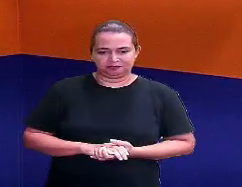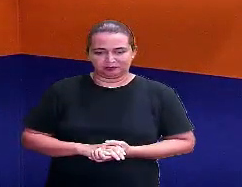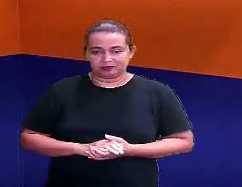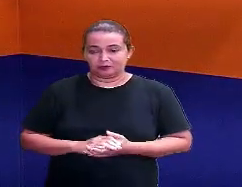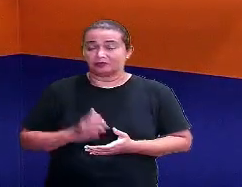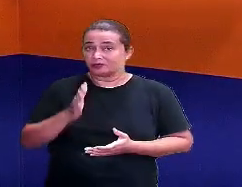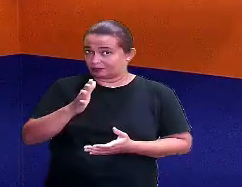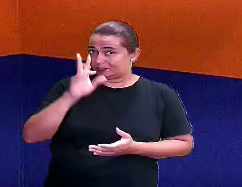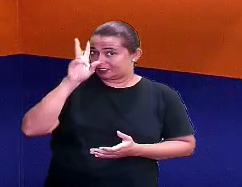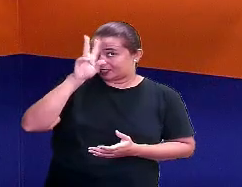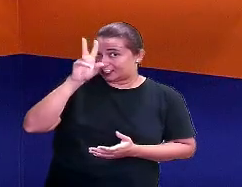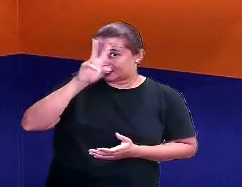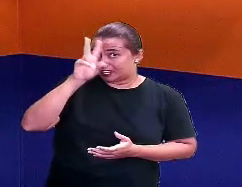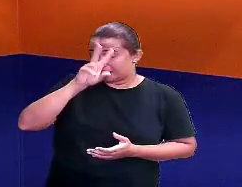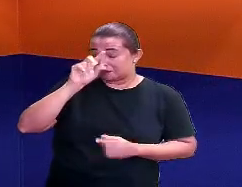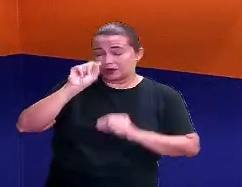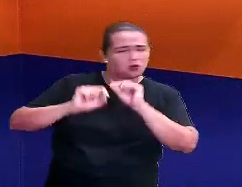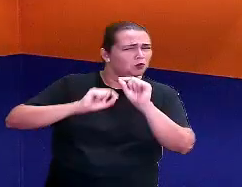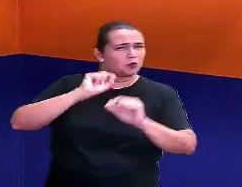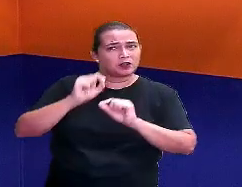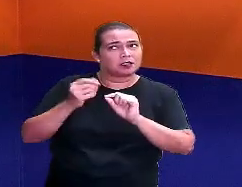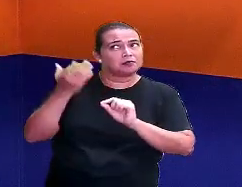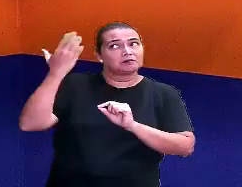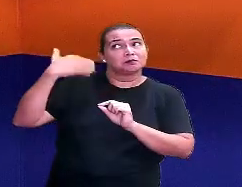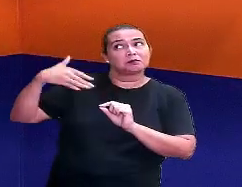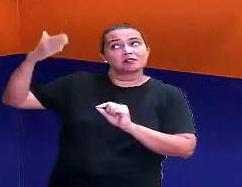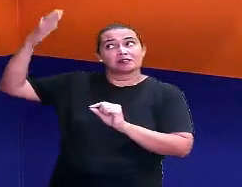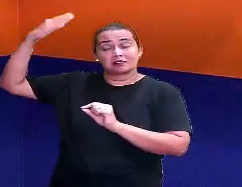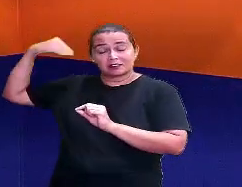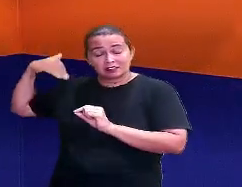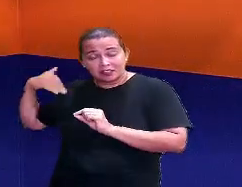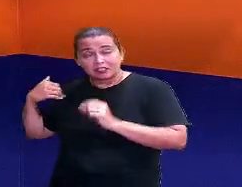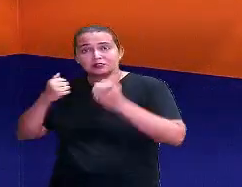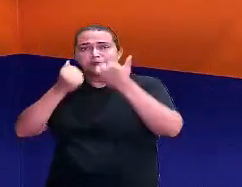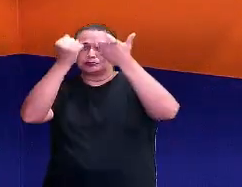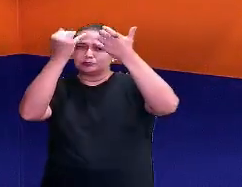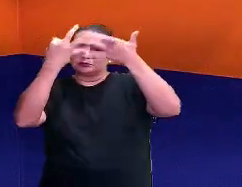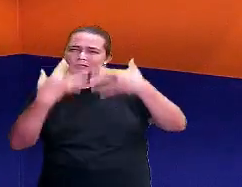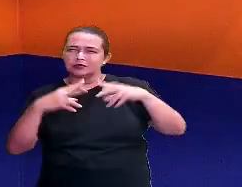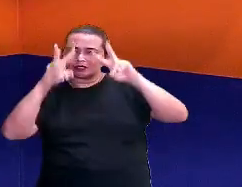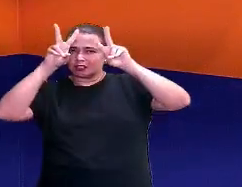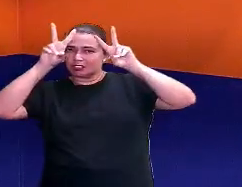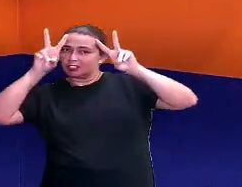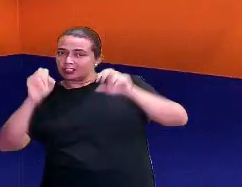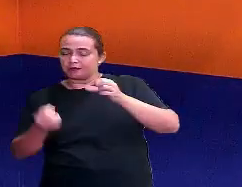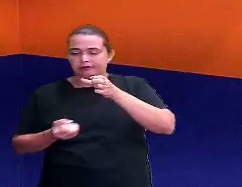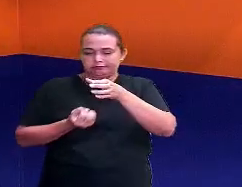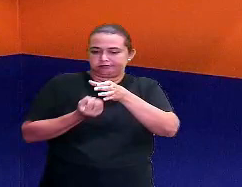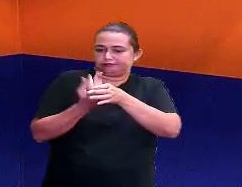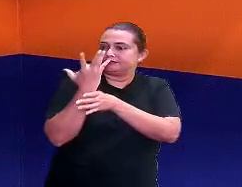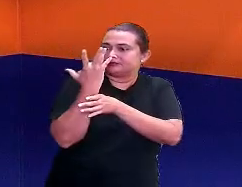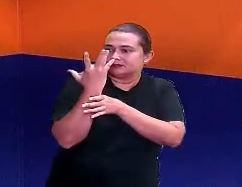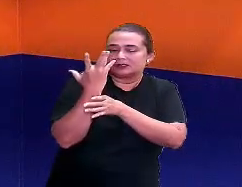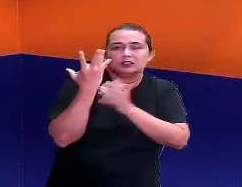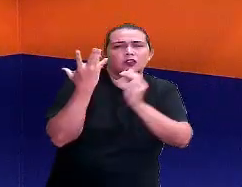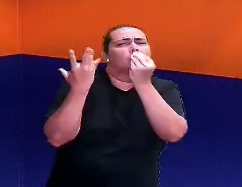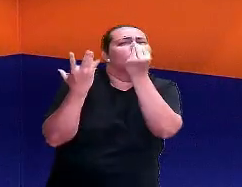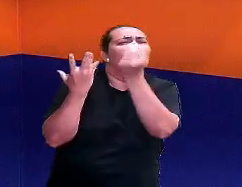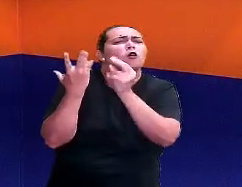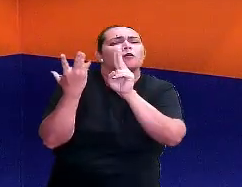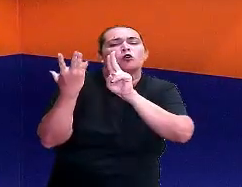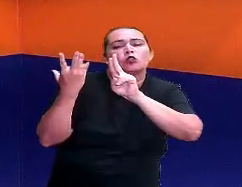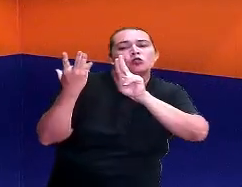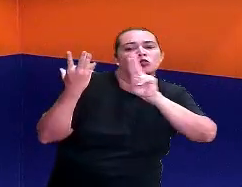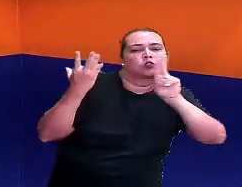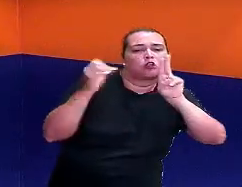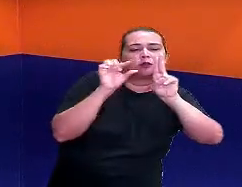começou falando sobre a nossa origem, não é verdade? E aí a gente viu como o nosso nome e o nosso sobrenome nos